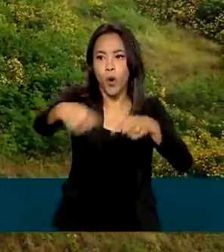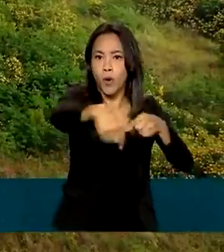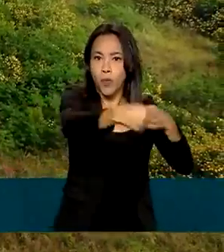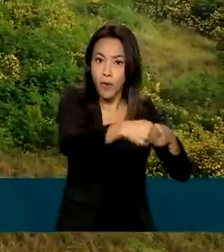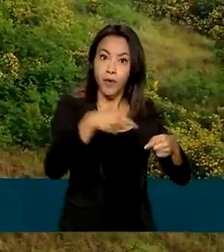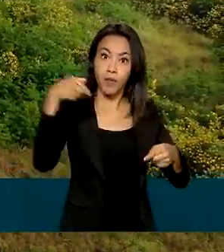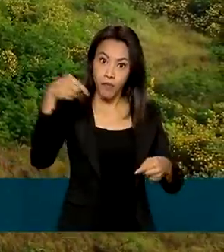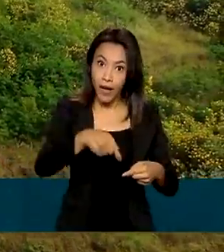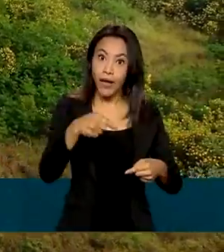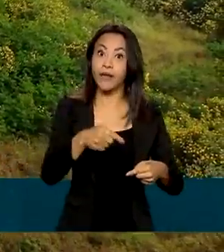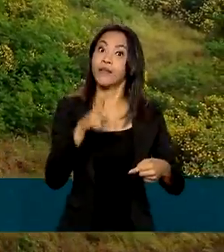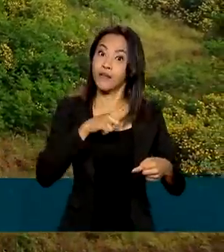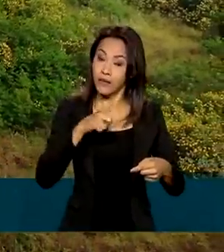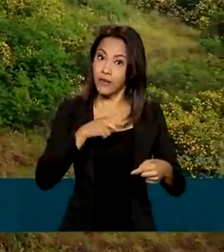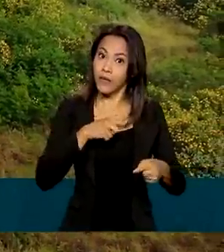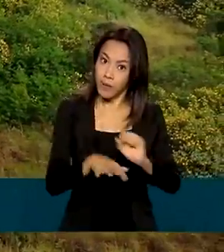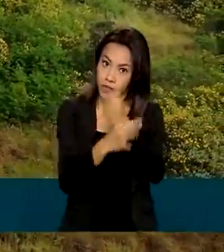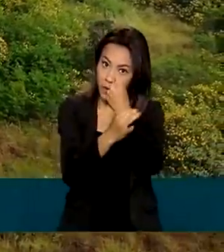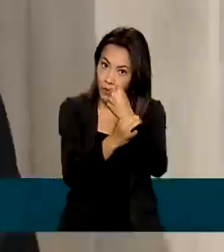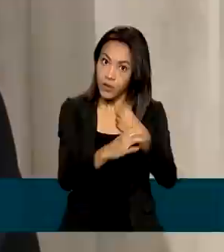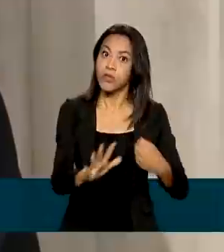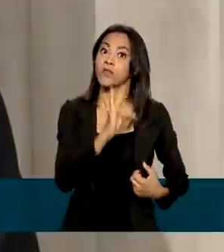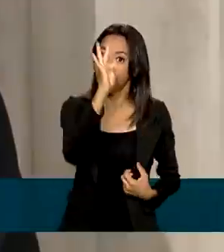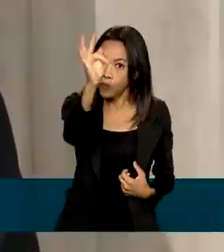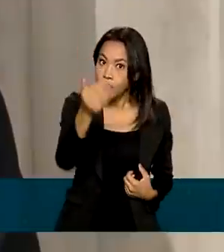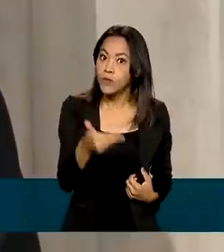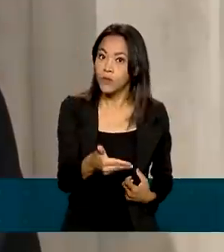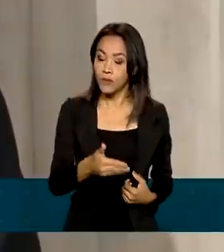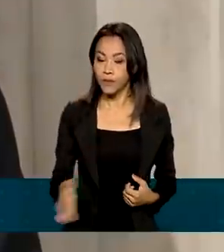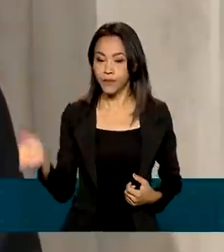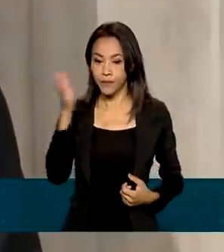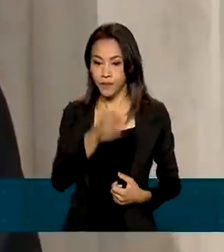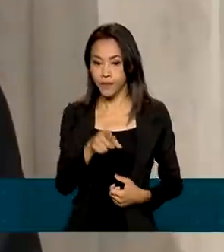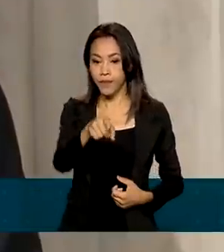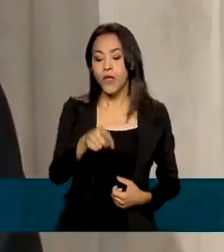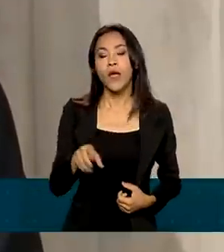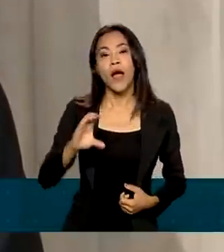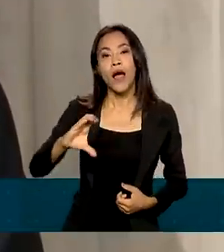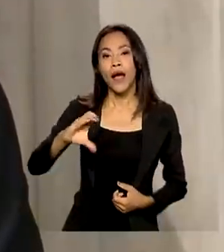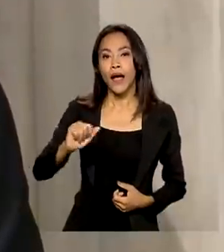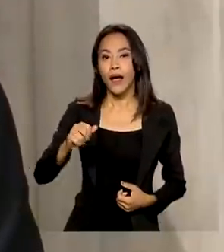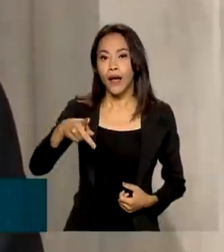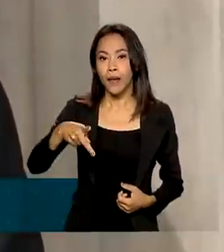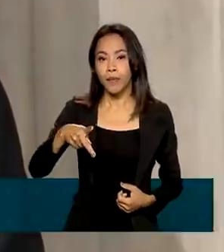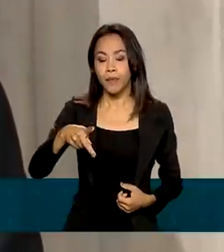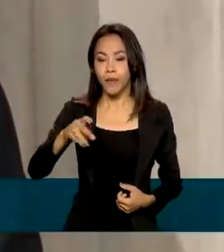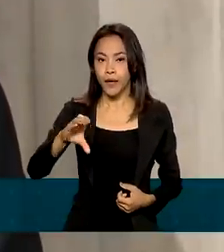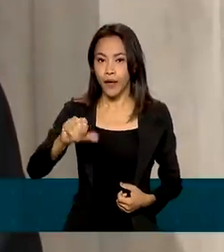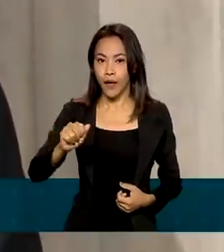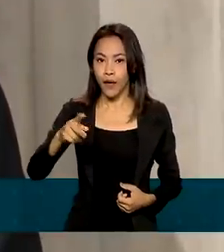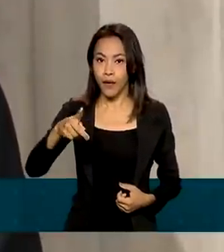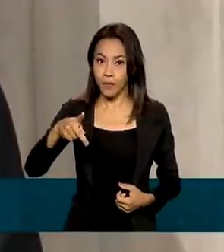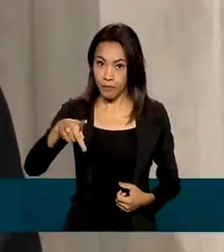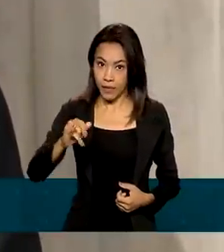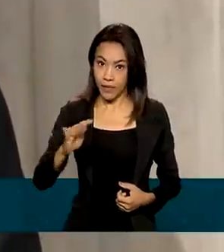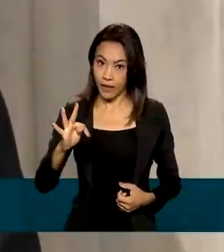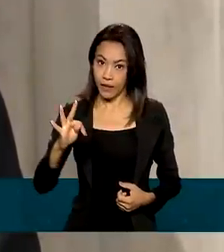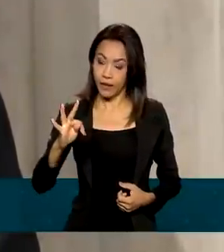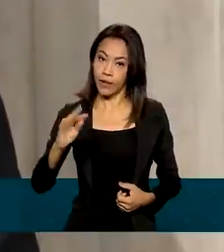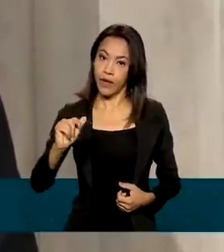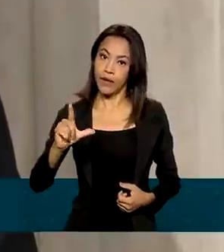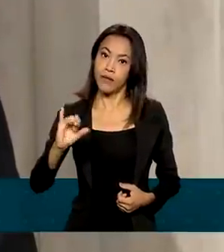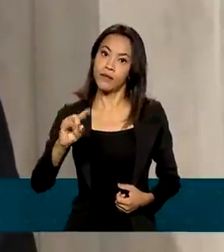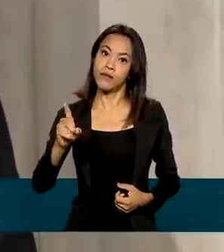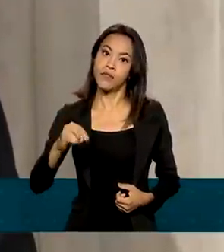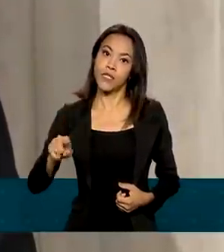futuro da segurança energética brasileira. A capitalização tem como finalidade permitir a expansão da